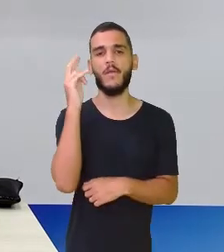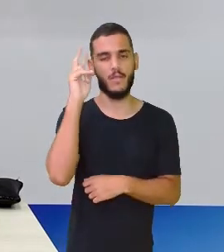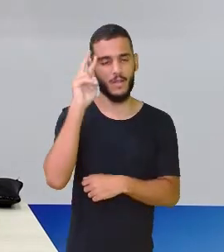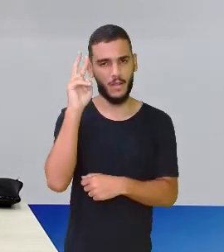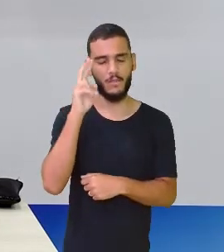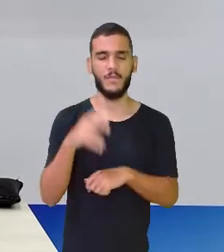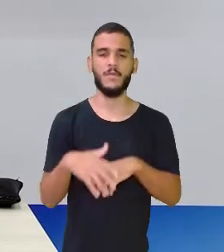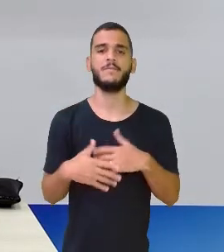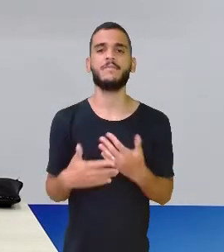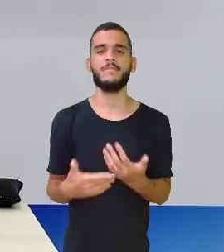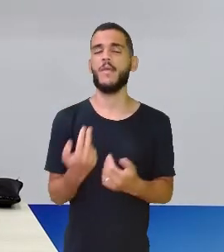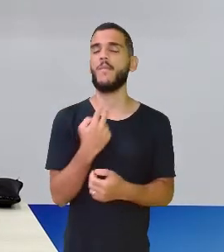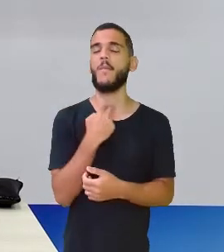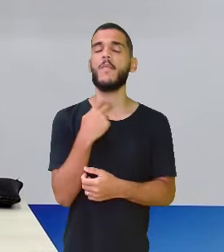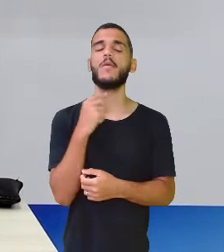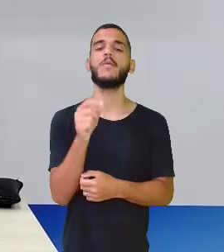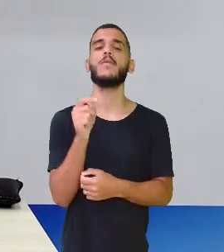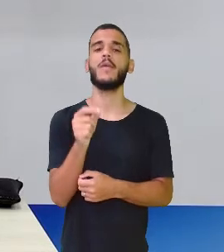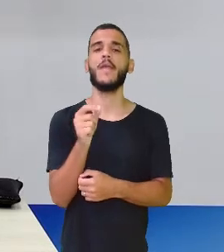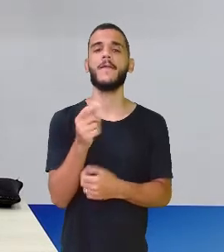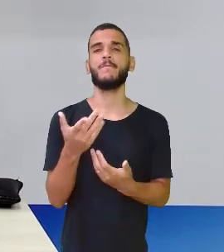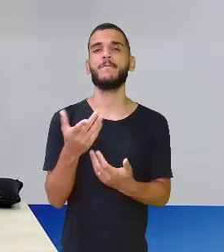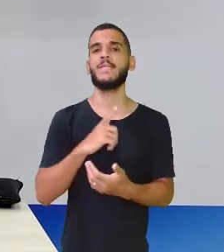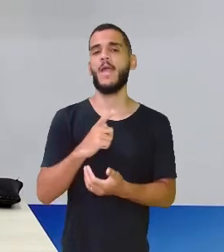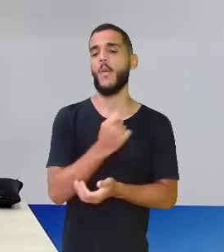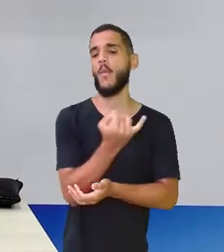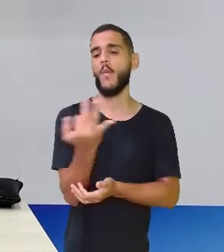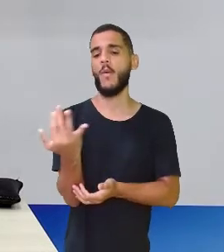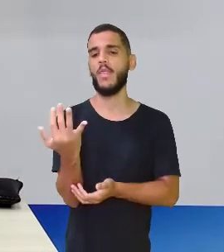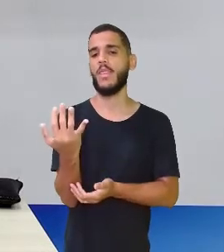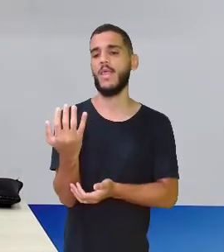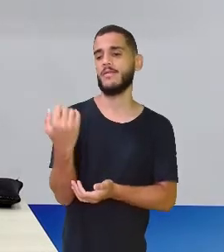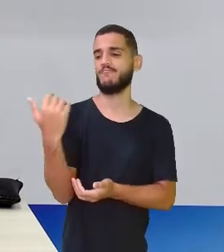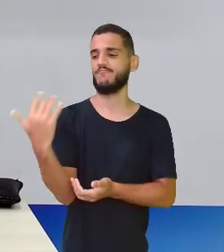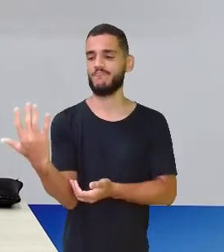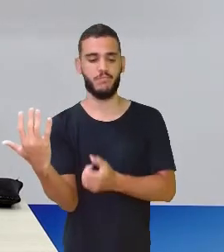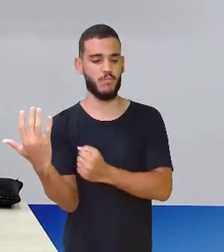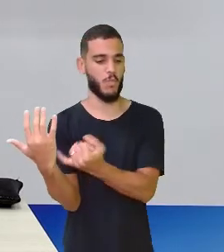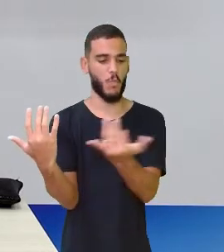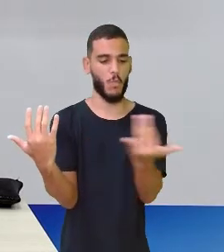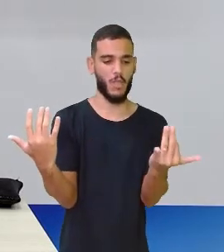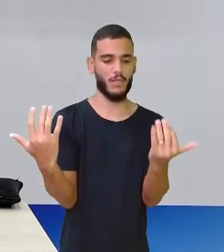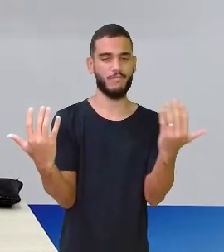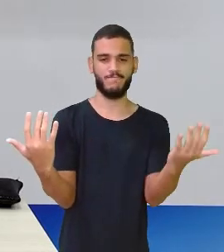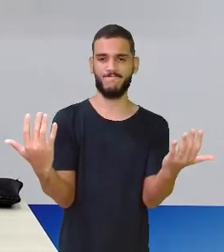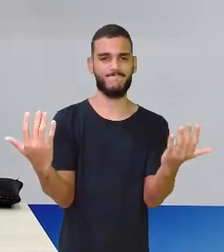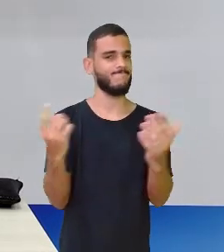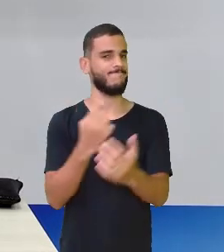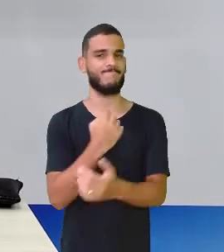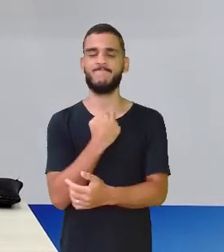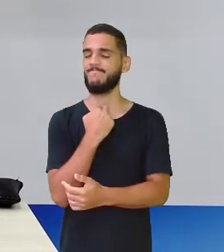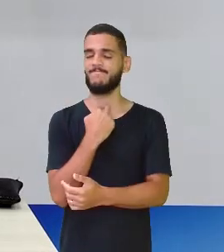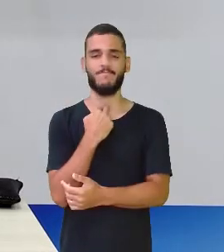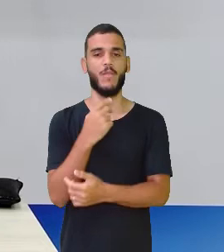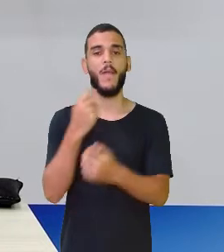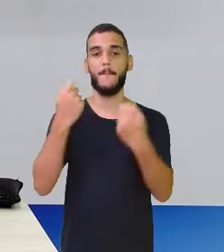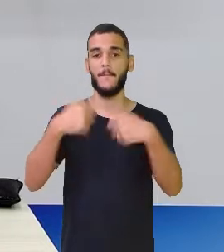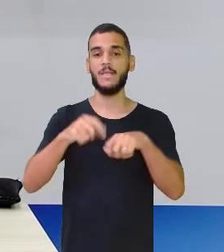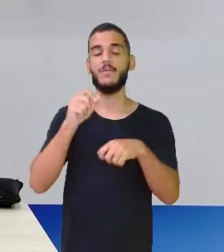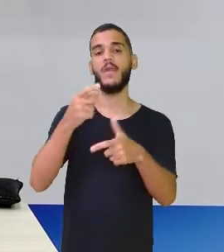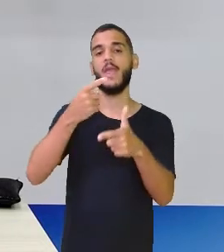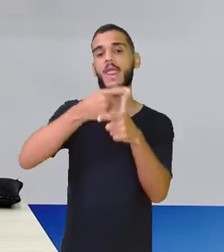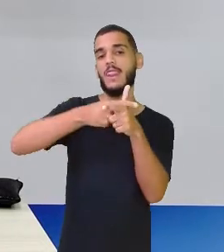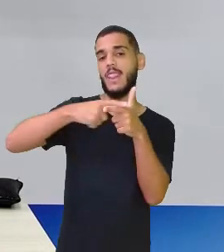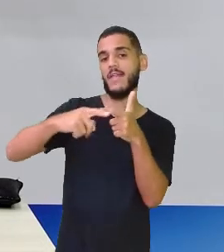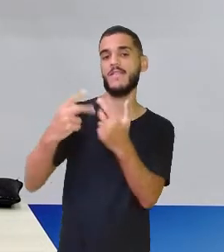falar. Eu não posso colocar uma quantidade maior de um lado e maior do outro. Eu preciso que esse inteiro seja